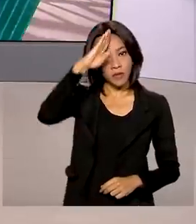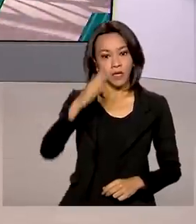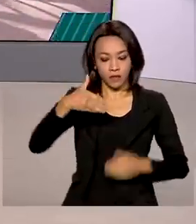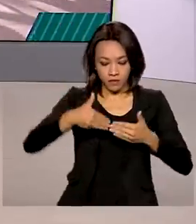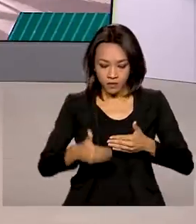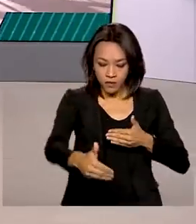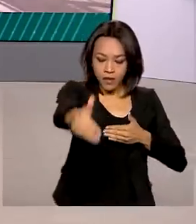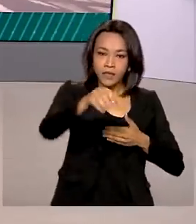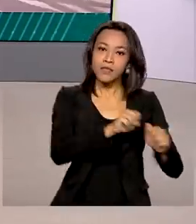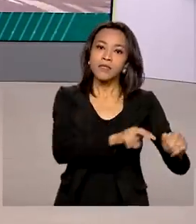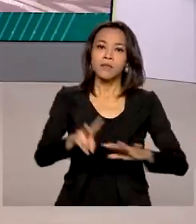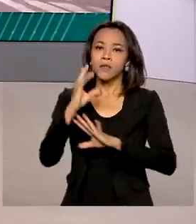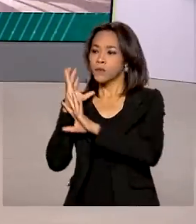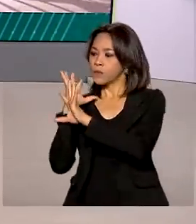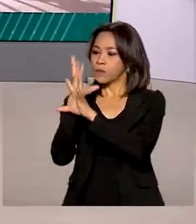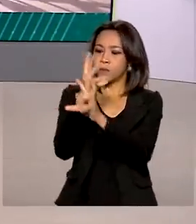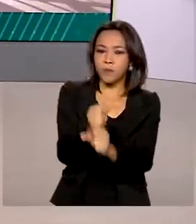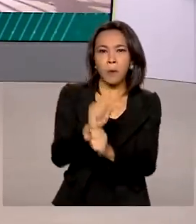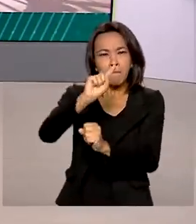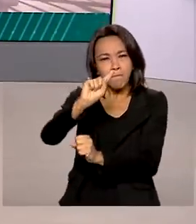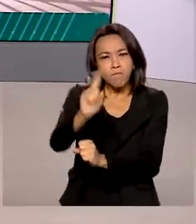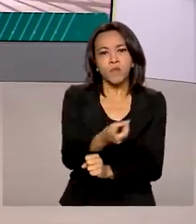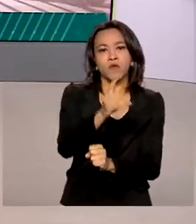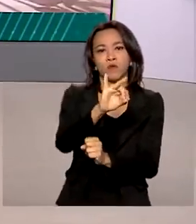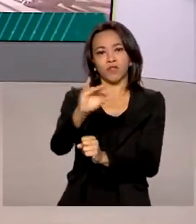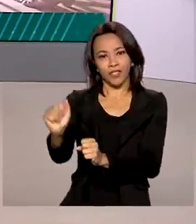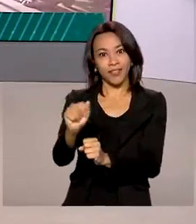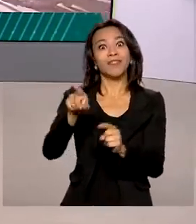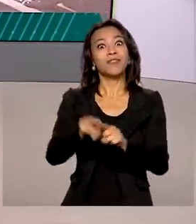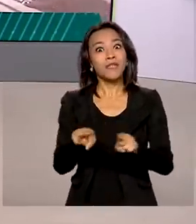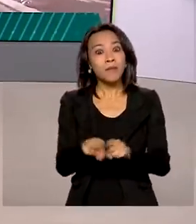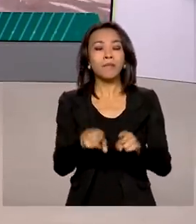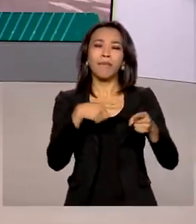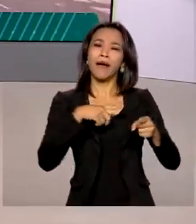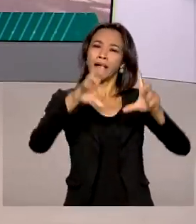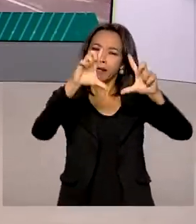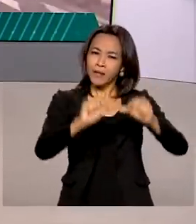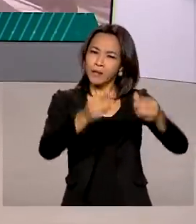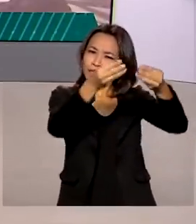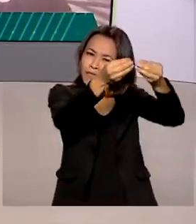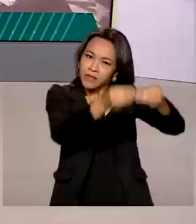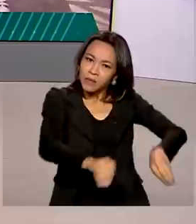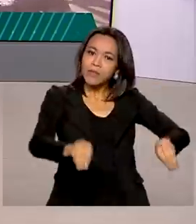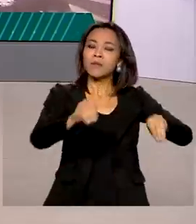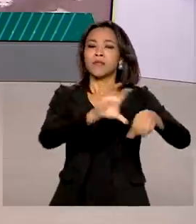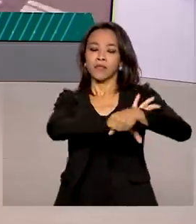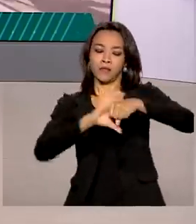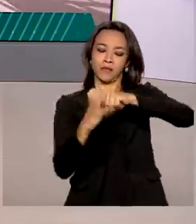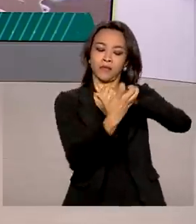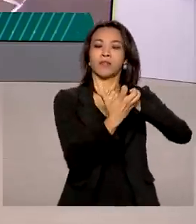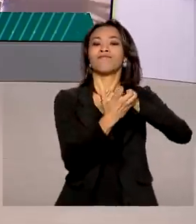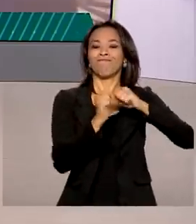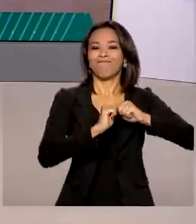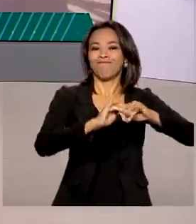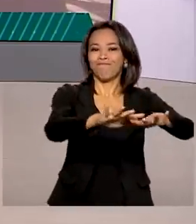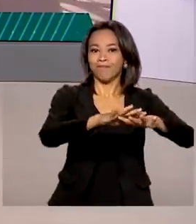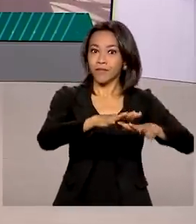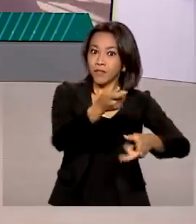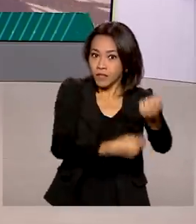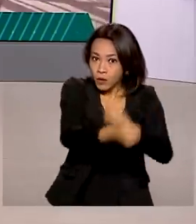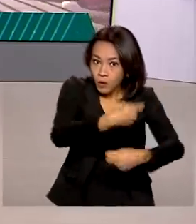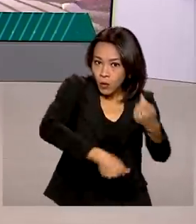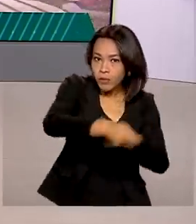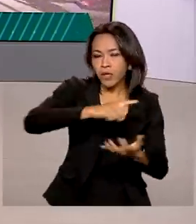nesta semana mil dias. E para minimizar os impactos causados pela Covid-19 na economia, uma série de